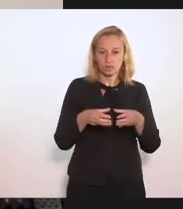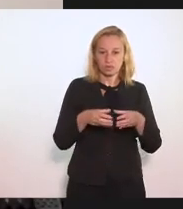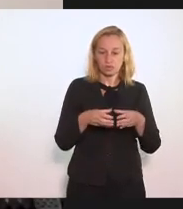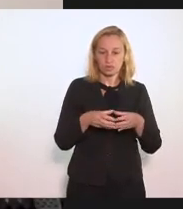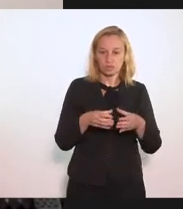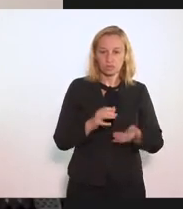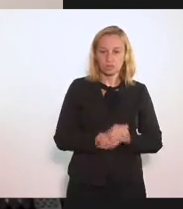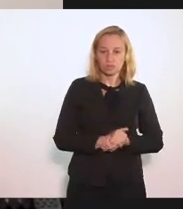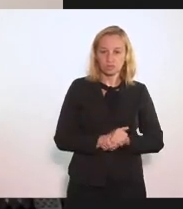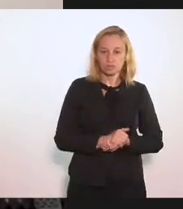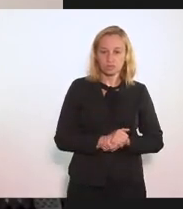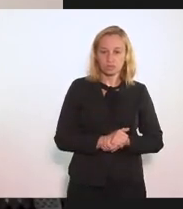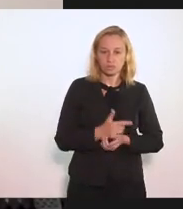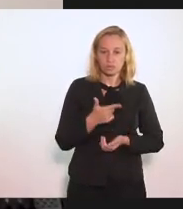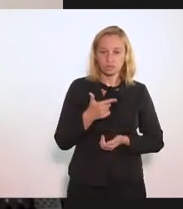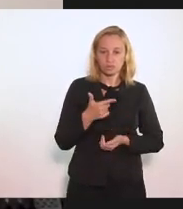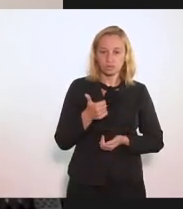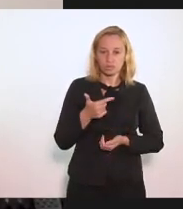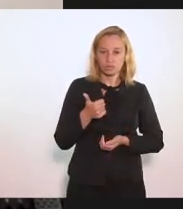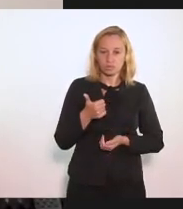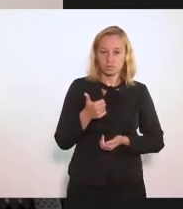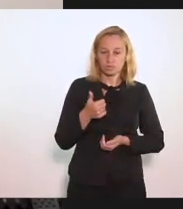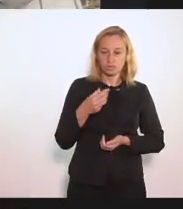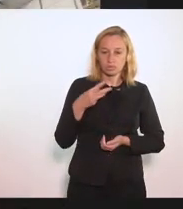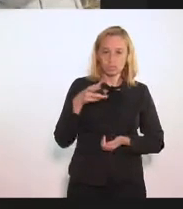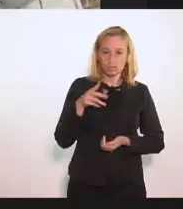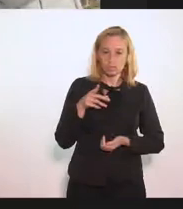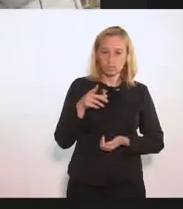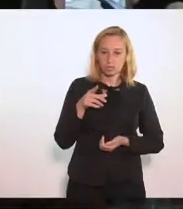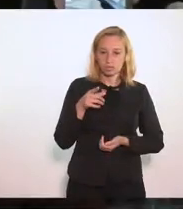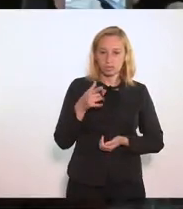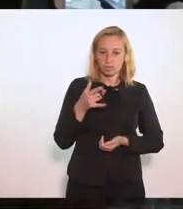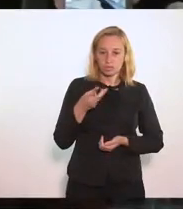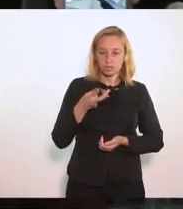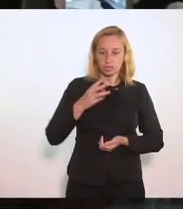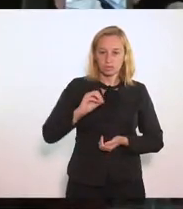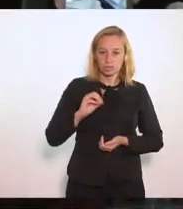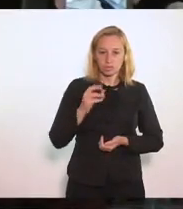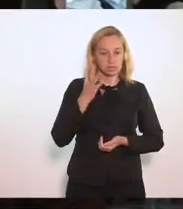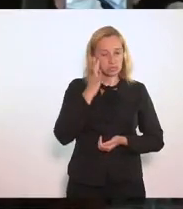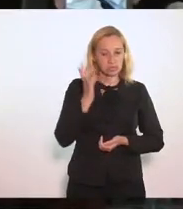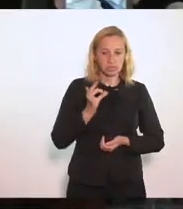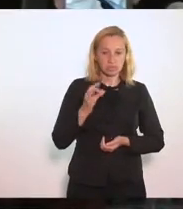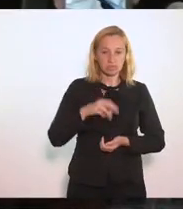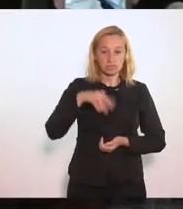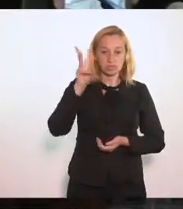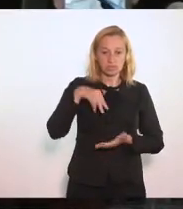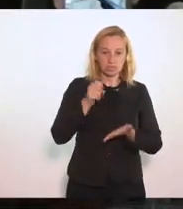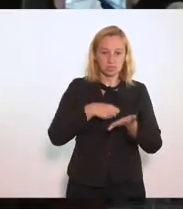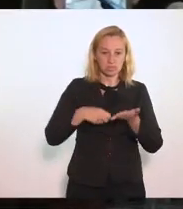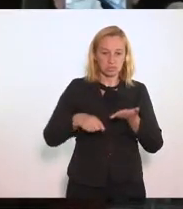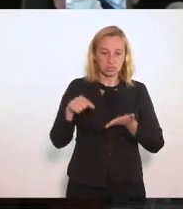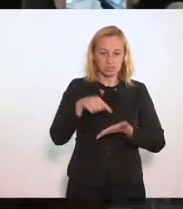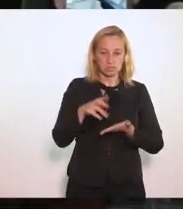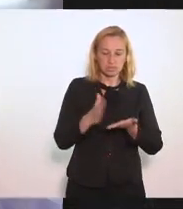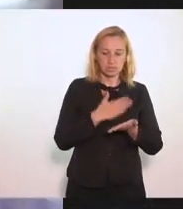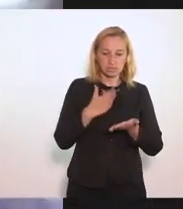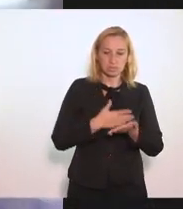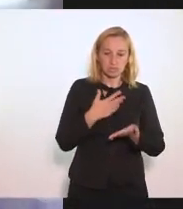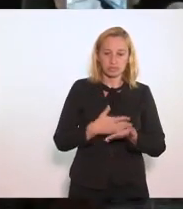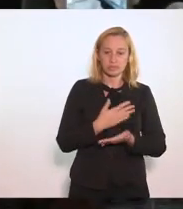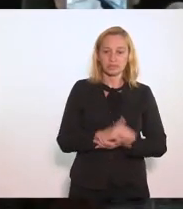isso foi Às 12h30 Eu não sei Quem foi Que fez o registro No livro Aqui Que está Samuel Depois Felipe